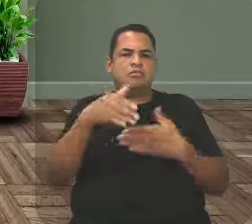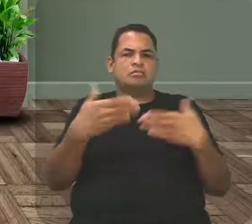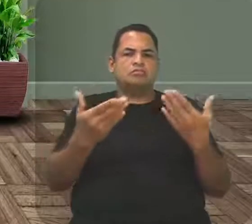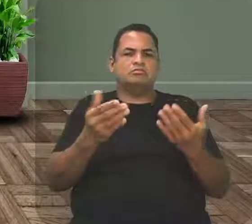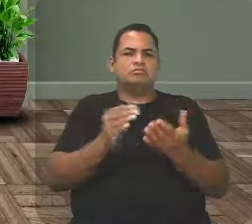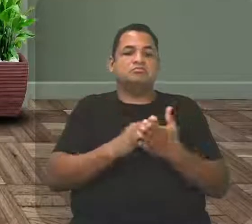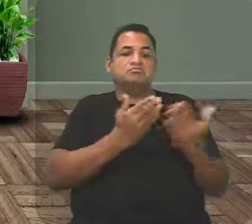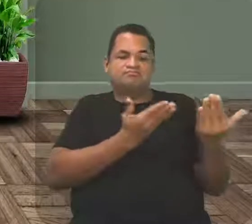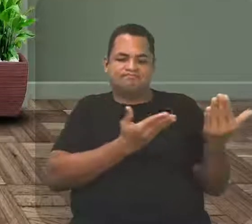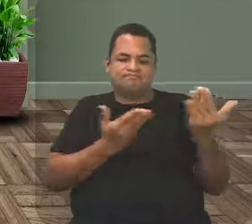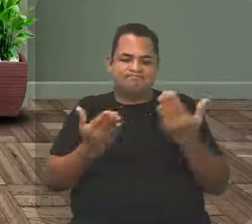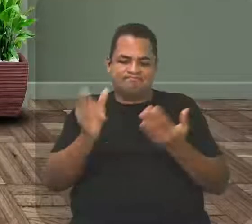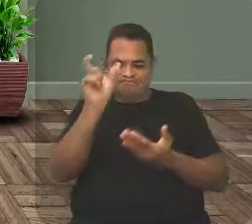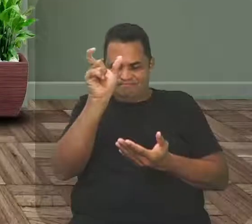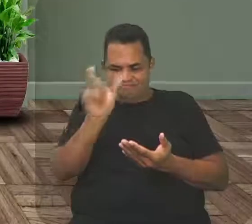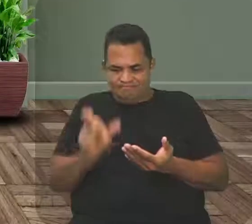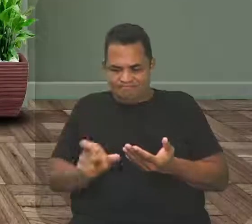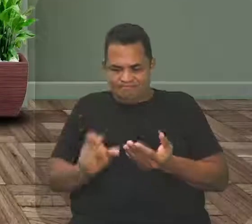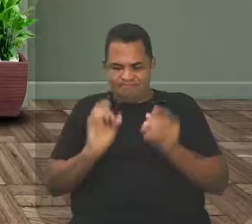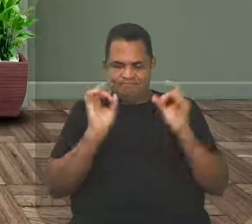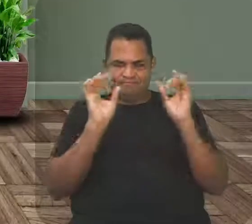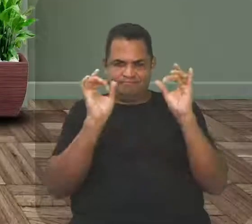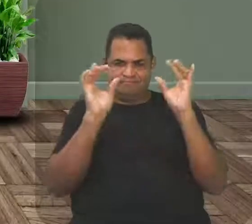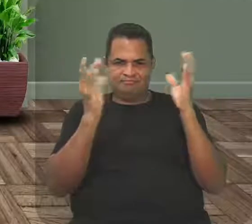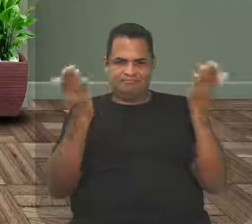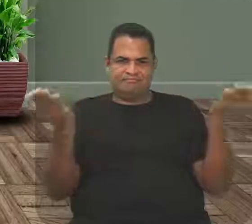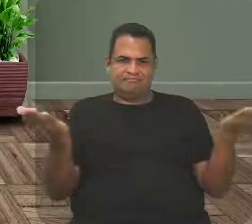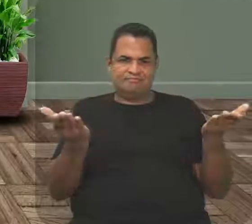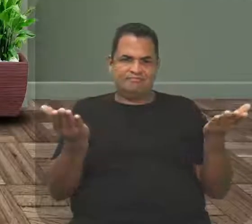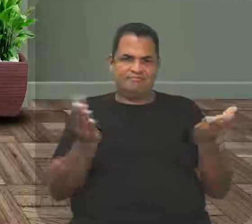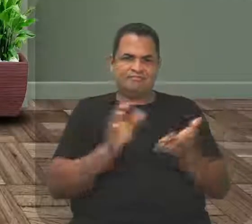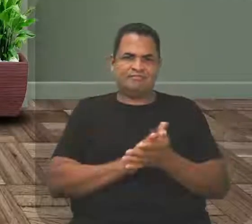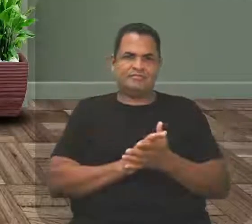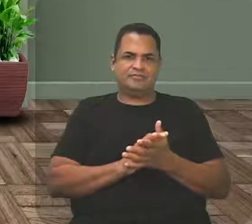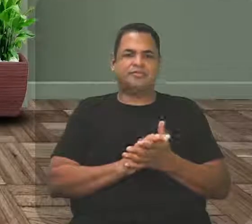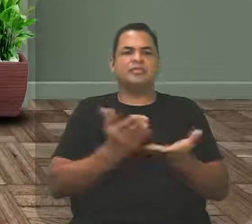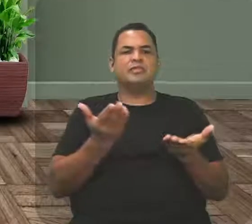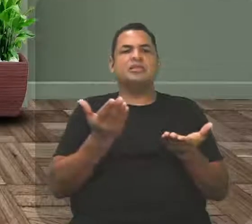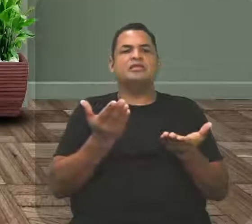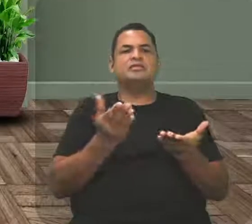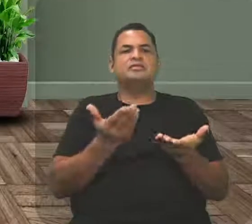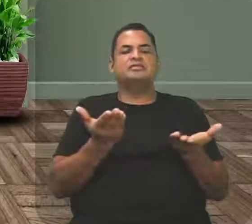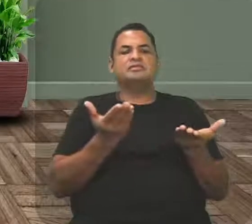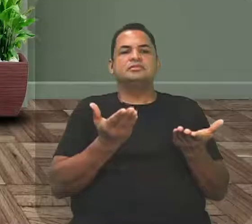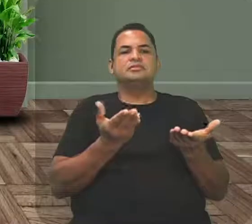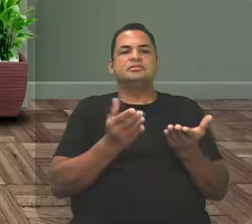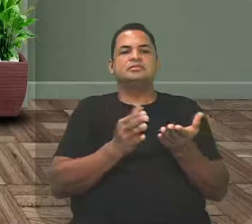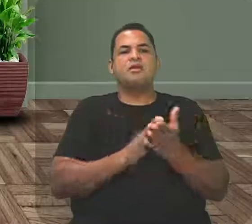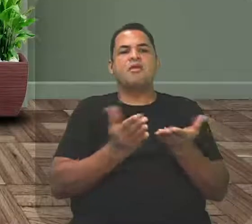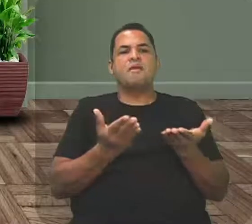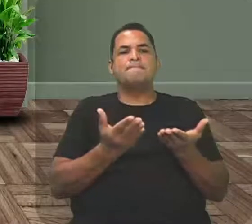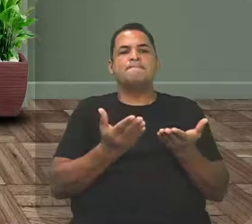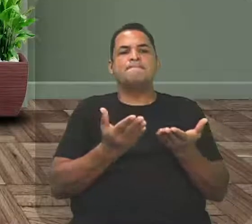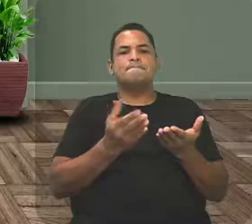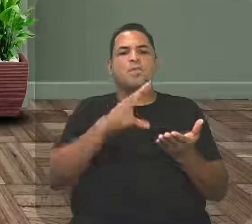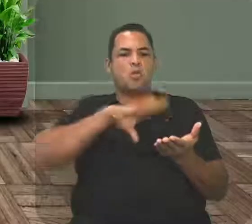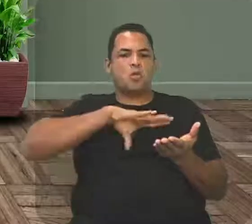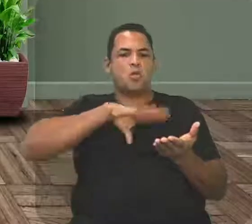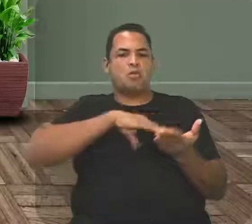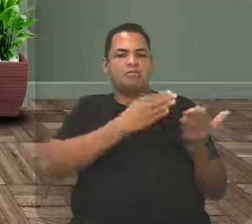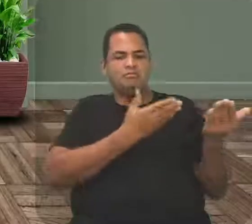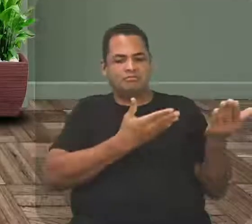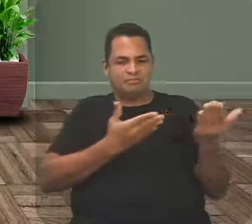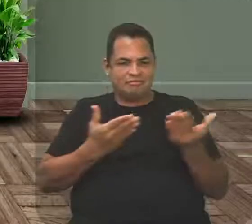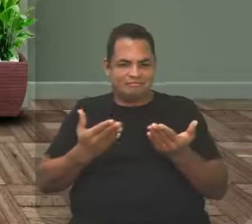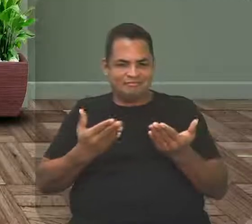bacana. Especial, Nós temos hoje, sim, Língua Portuguesa recebe com muito prazer. Da honra.